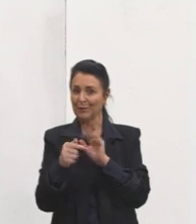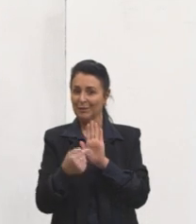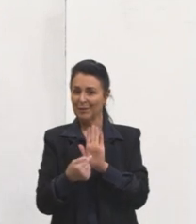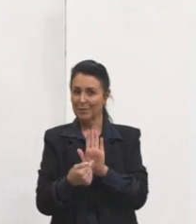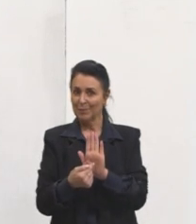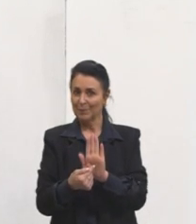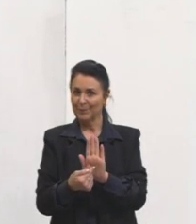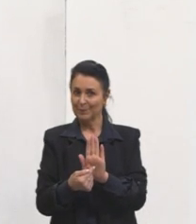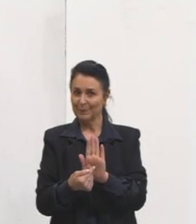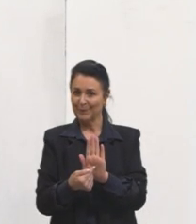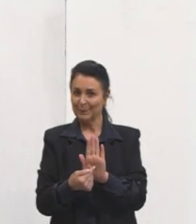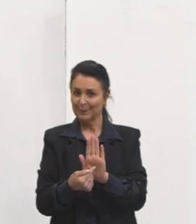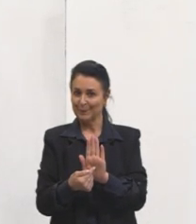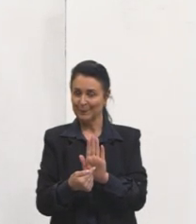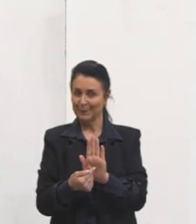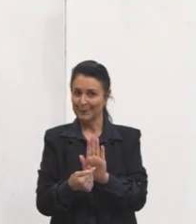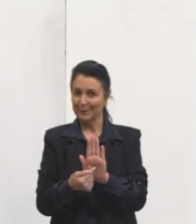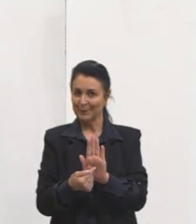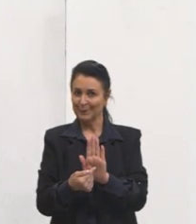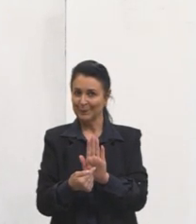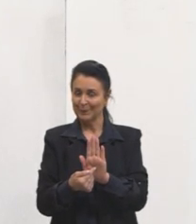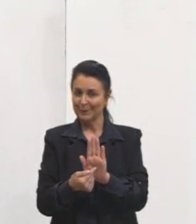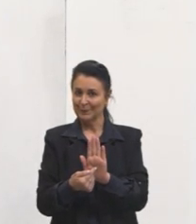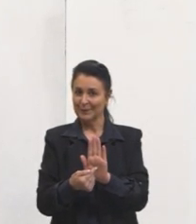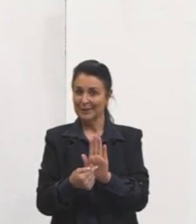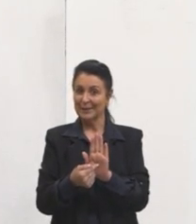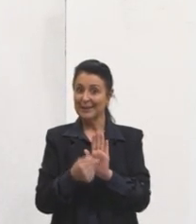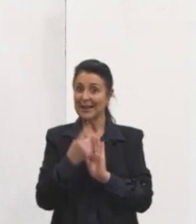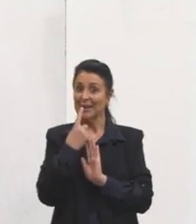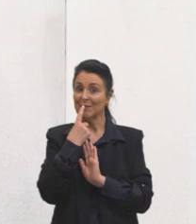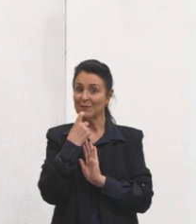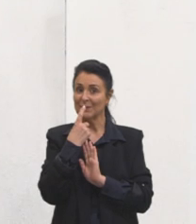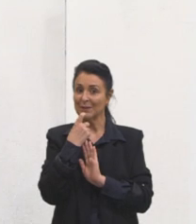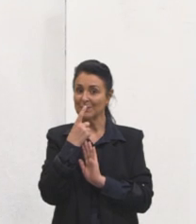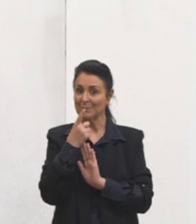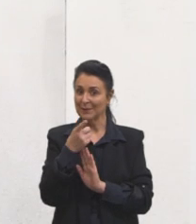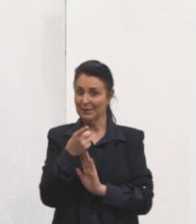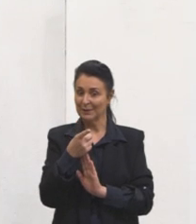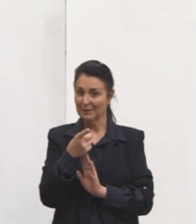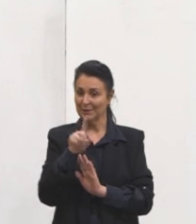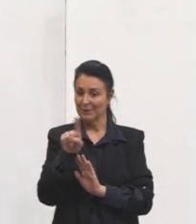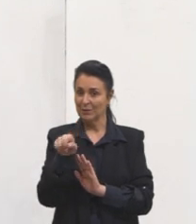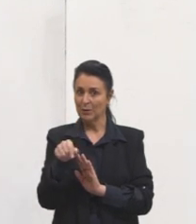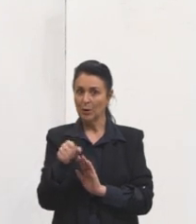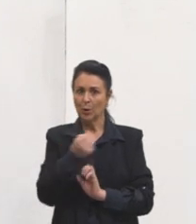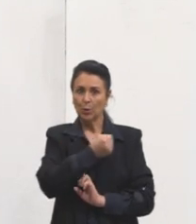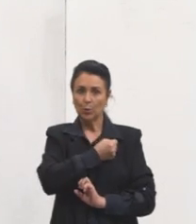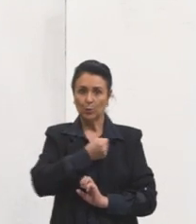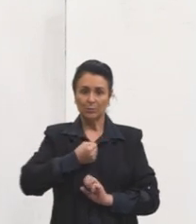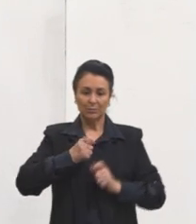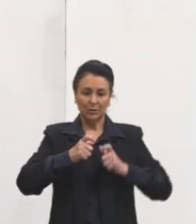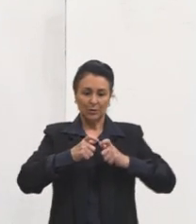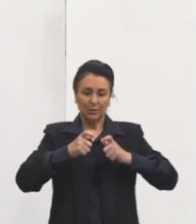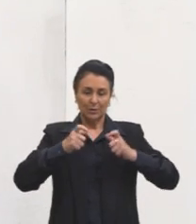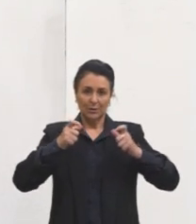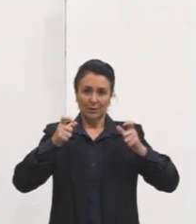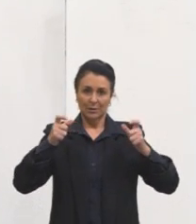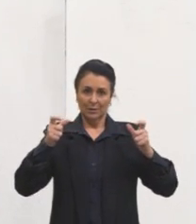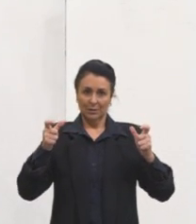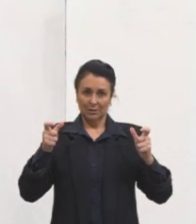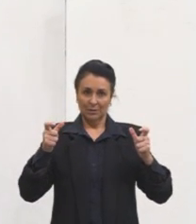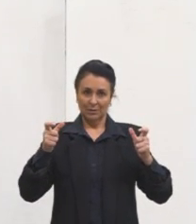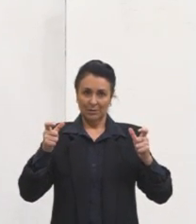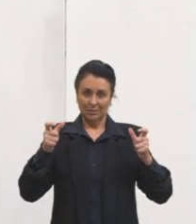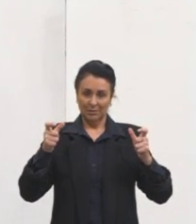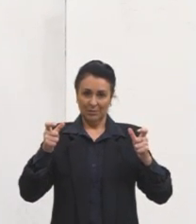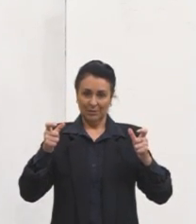valor, né? A gente não consegue visualizar, mas ela está aqui. Como é um número muito grande, a gente vai deixar, então, ele com o